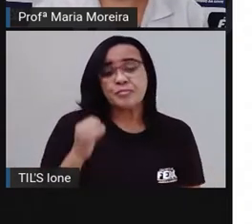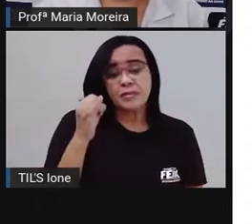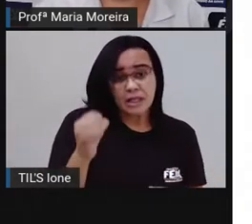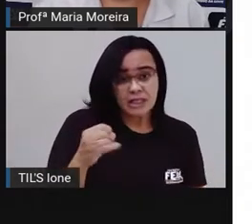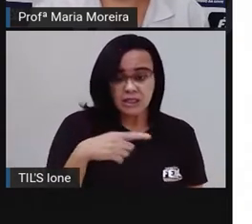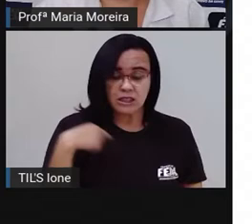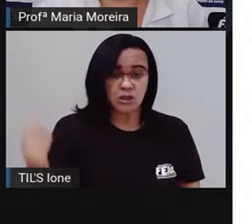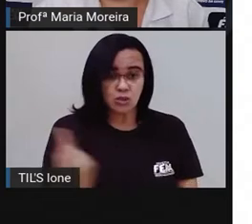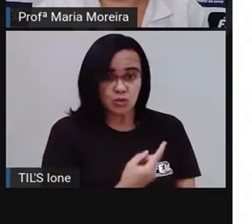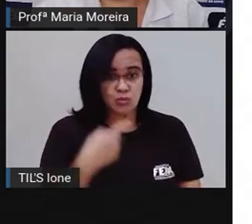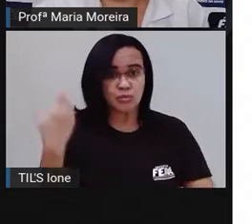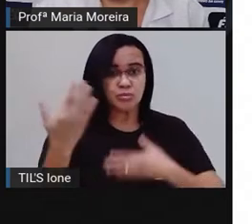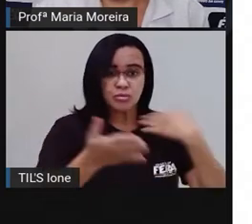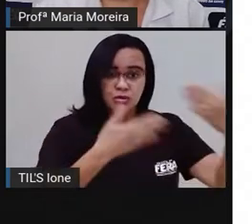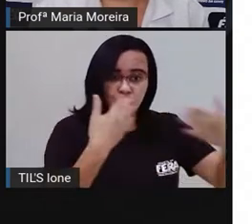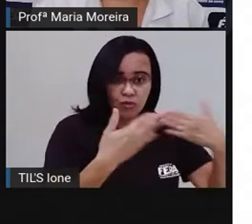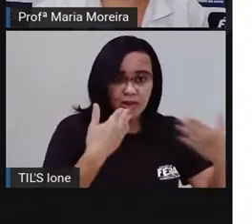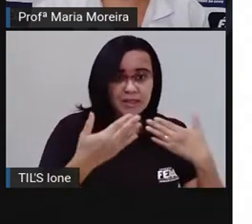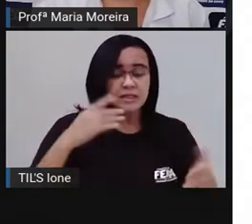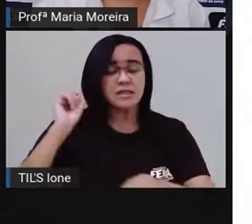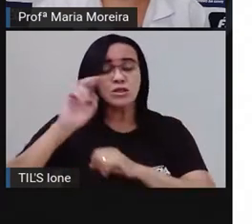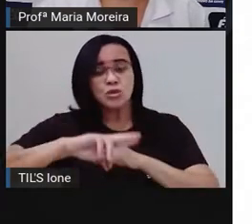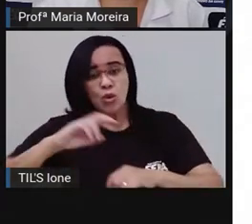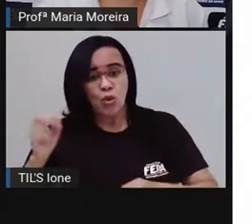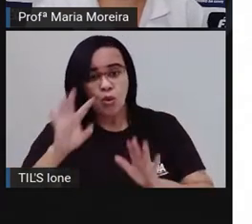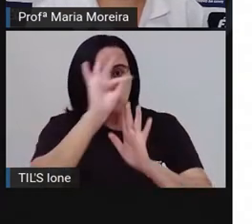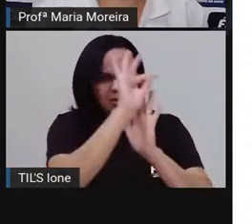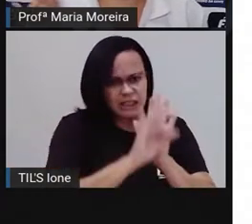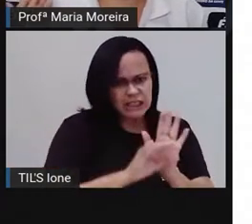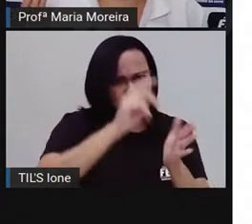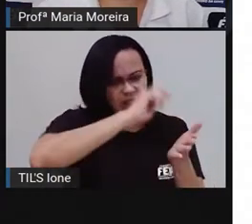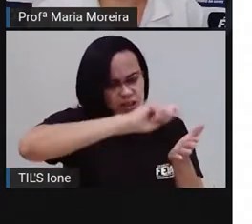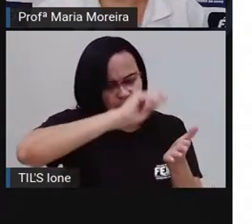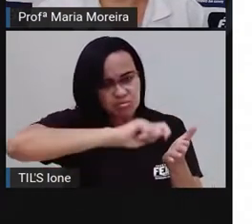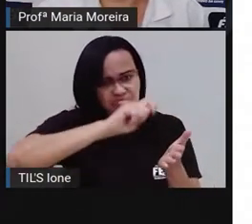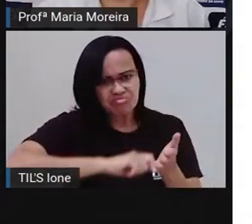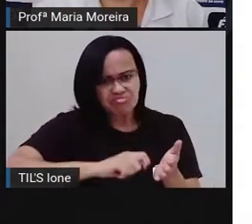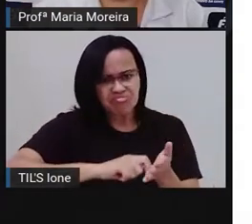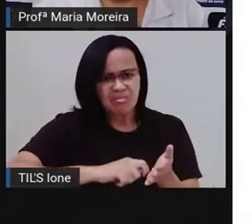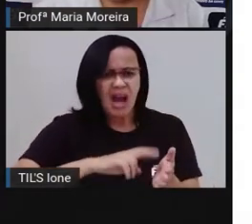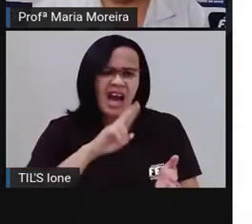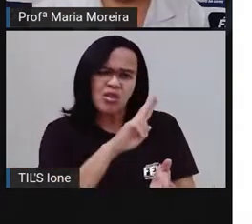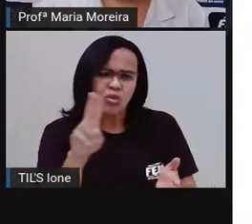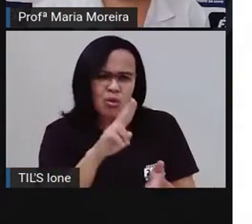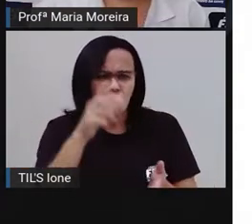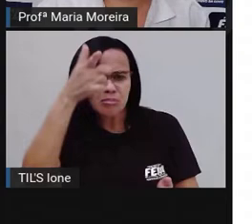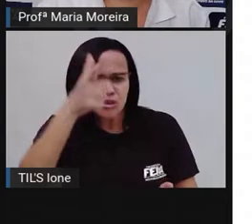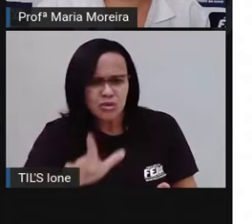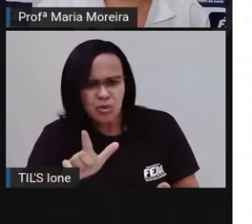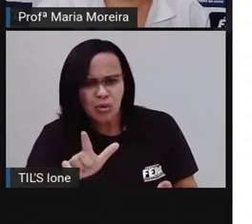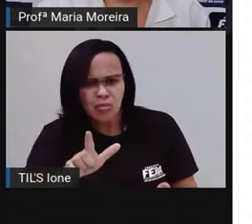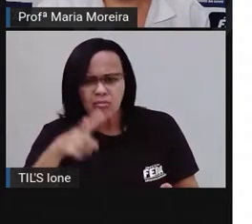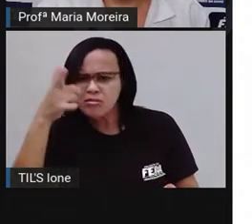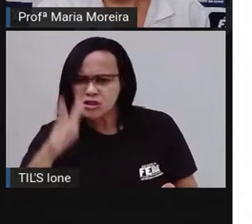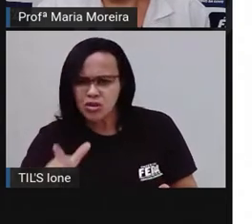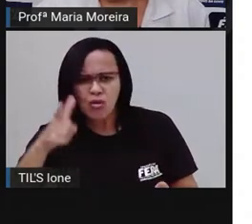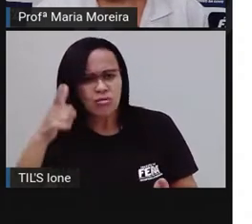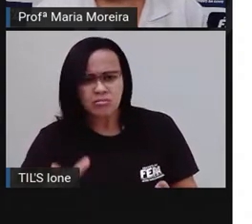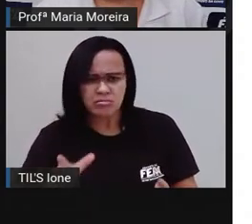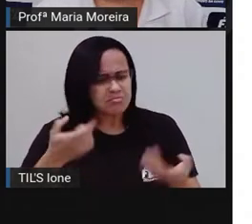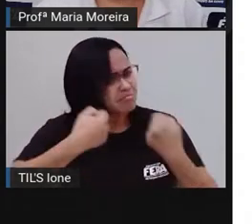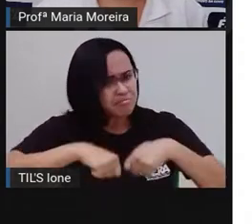ou escrevendo um texto, é inadequado ficar sempre repetindo um nome. E pra isso, existem os pronomes.